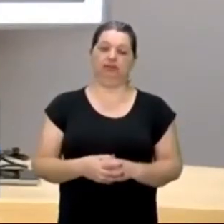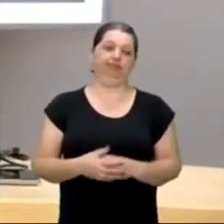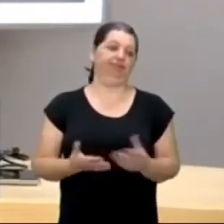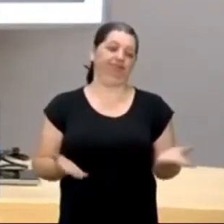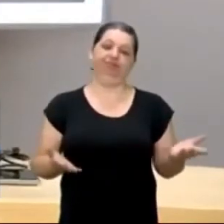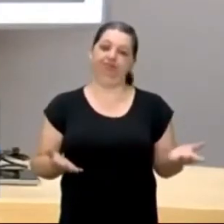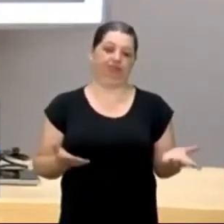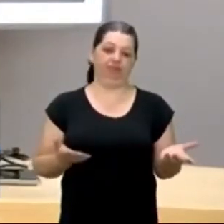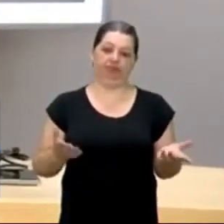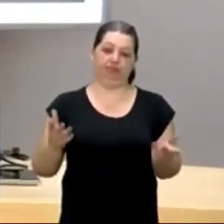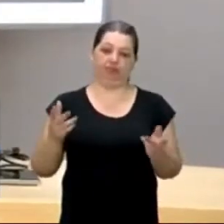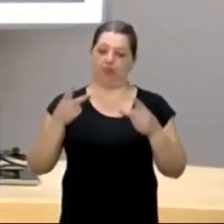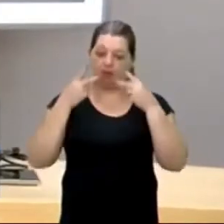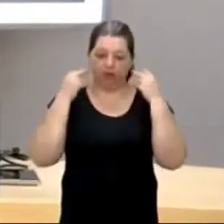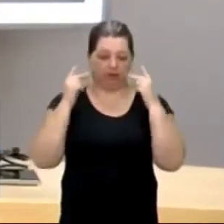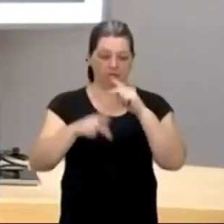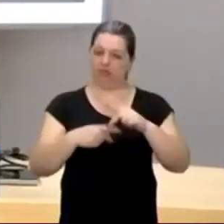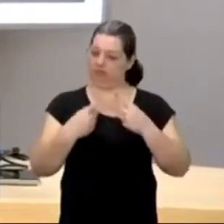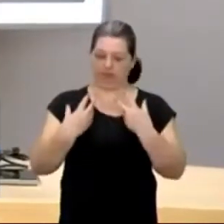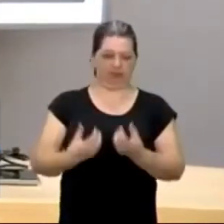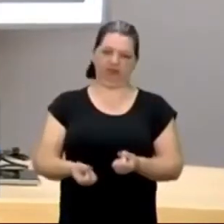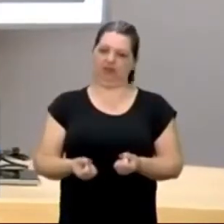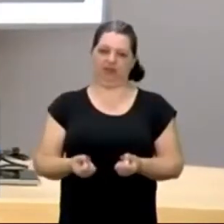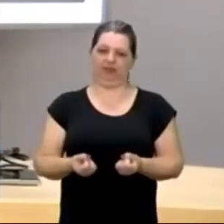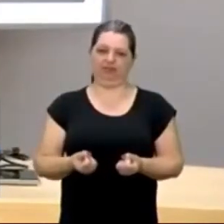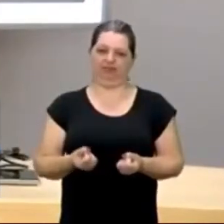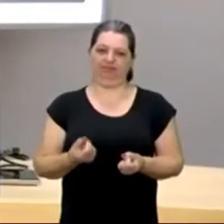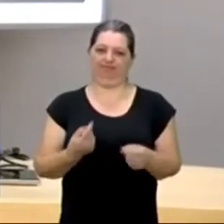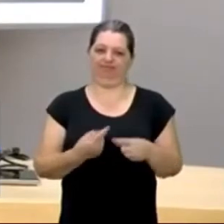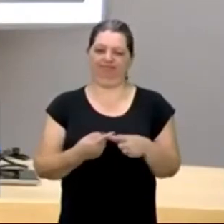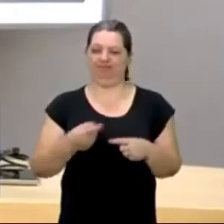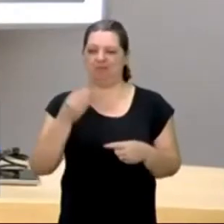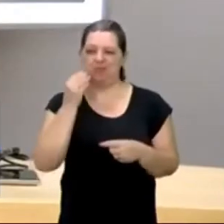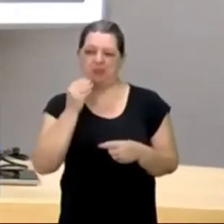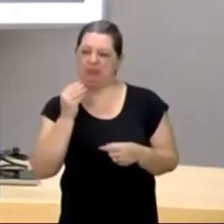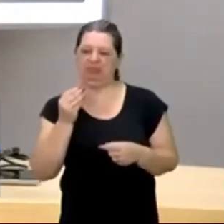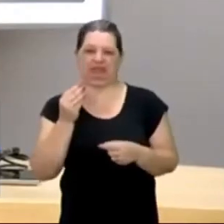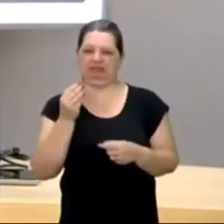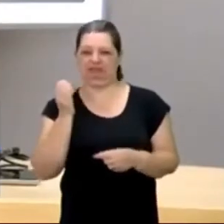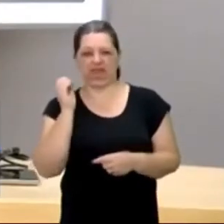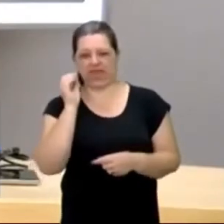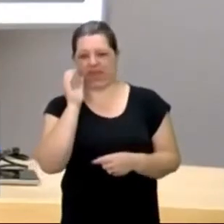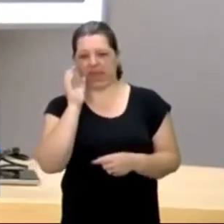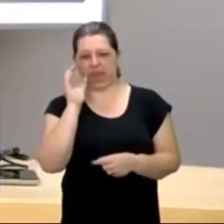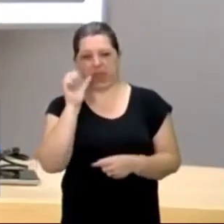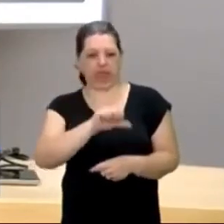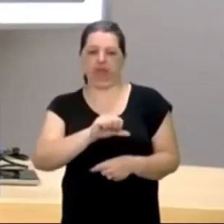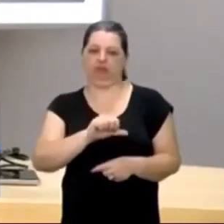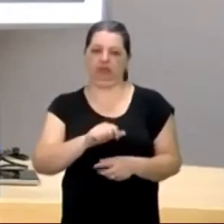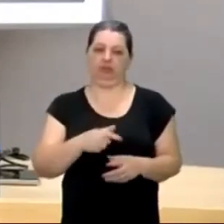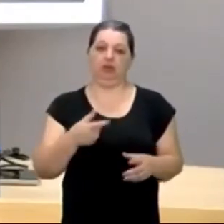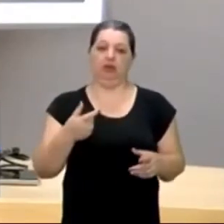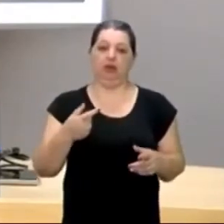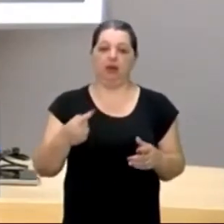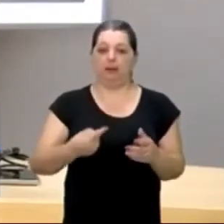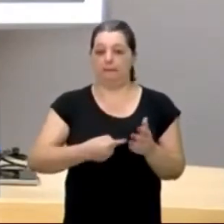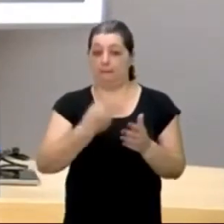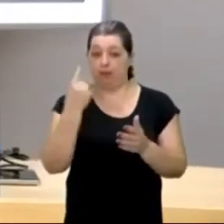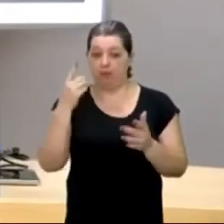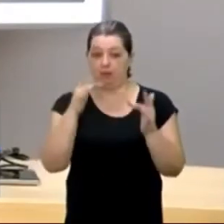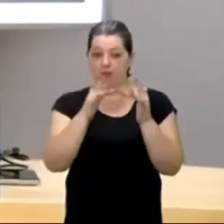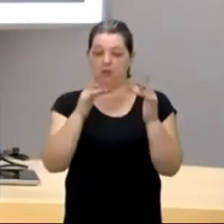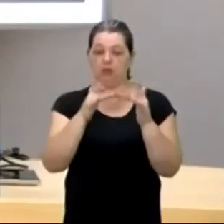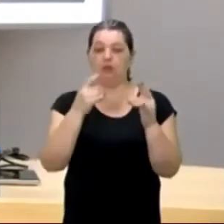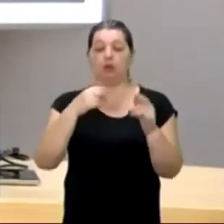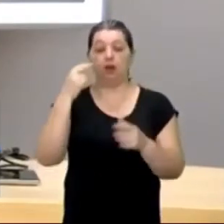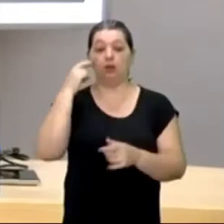não, não quero isso não, seja, nada lhe agradava ao paladar, né, na verdade, a gente entende, é o primeiro contato, o primeiro choque de cultura, né,